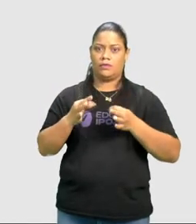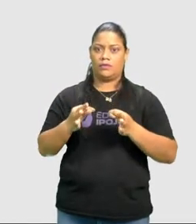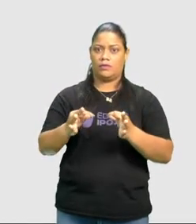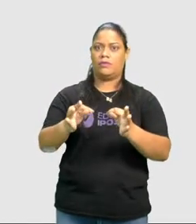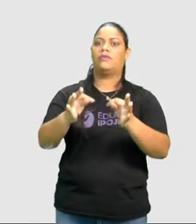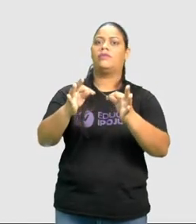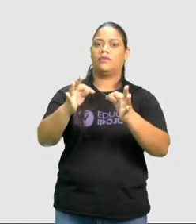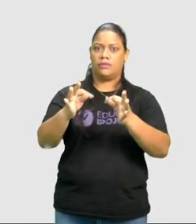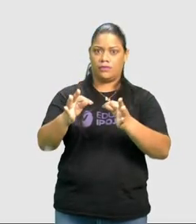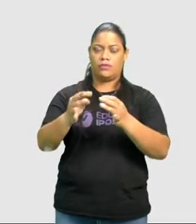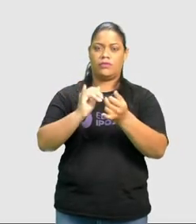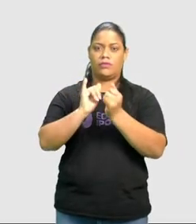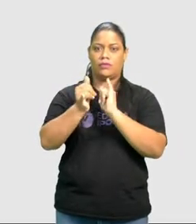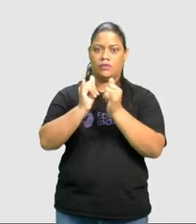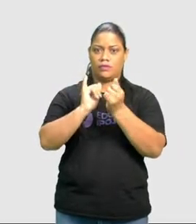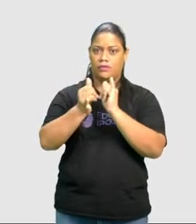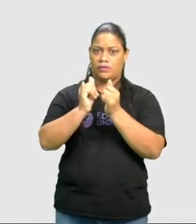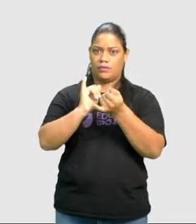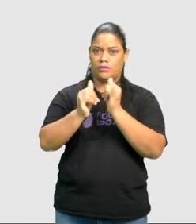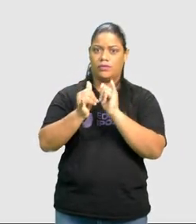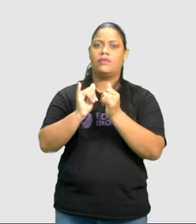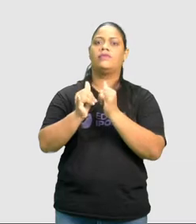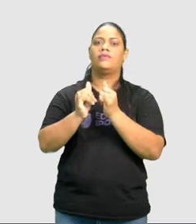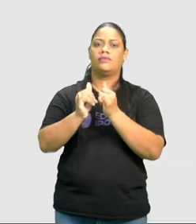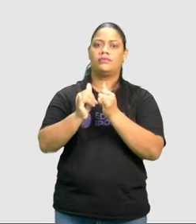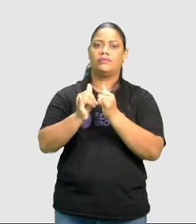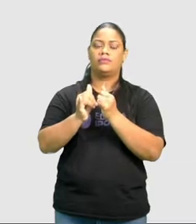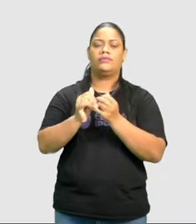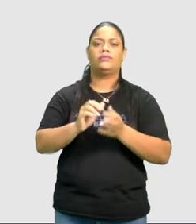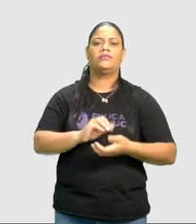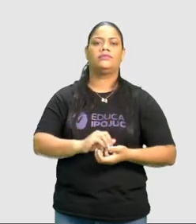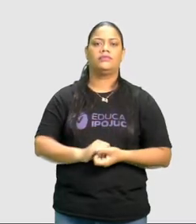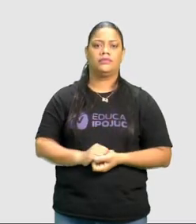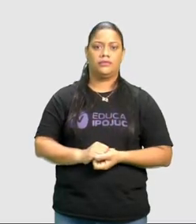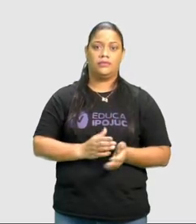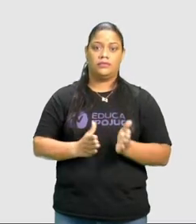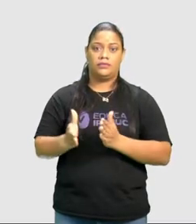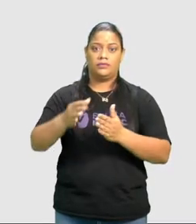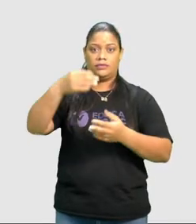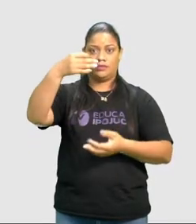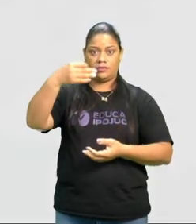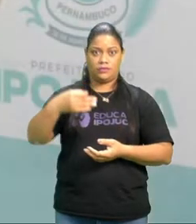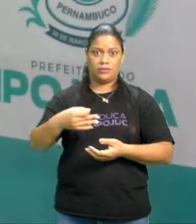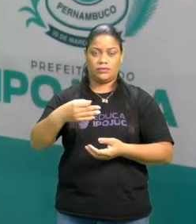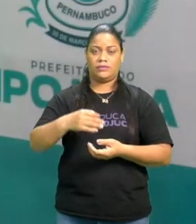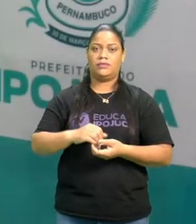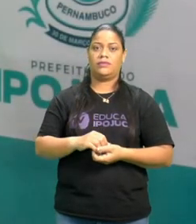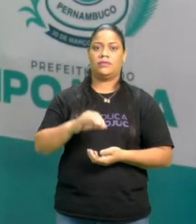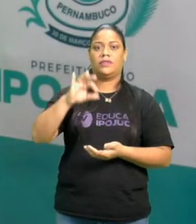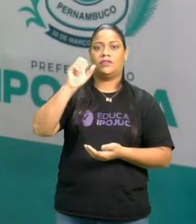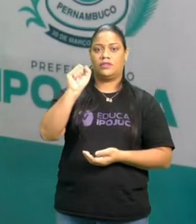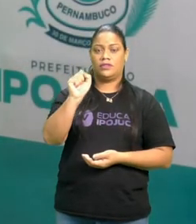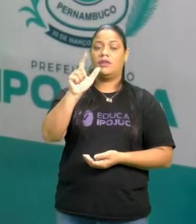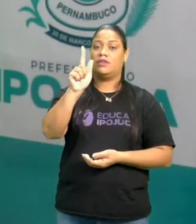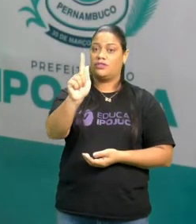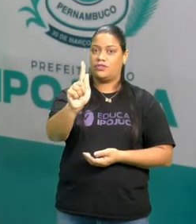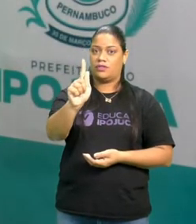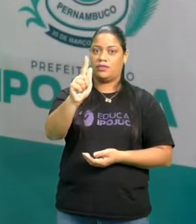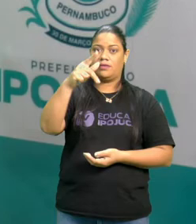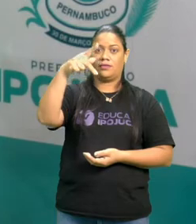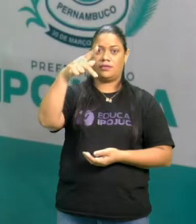estejam atualizados, e a gente possa seguir em tempo real. Portanto, lembre-se que a sigla GPS